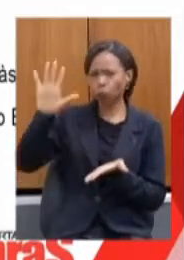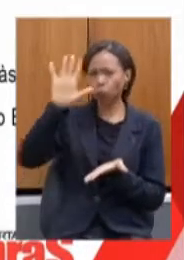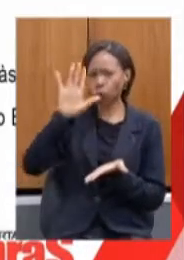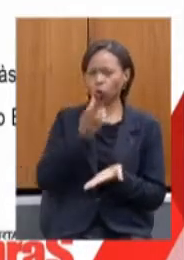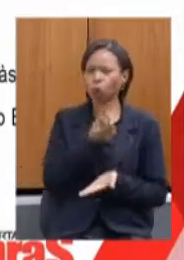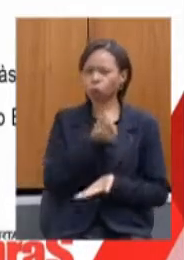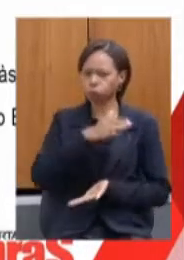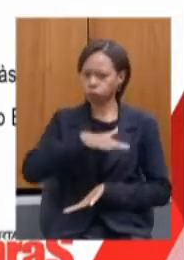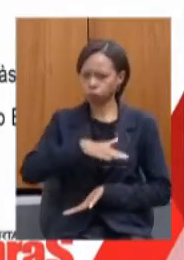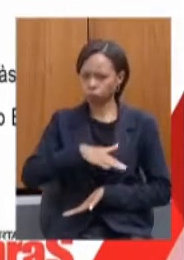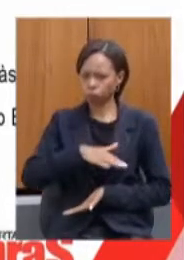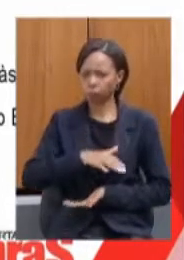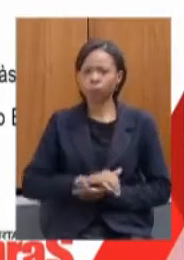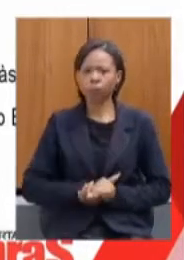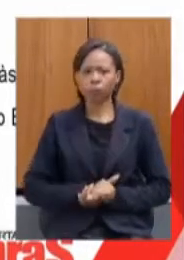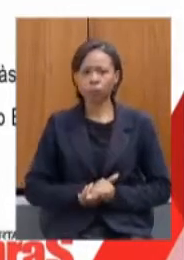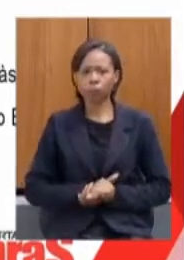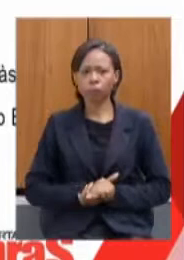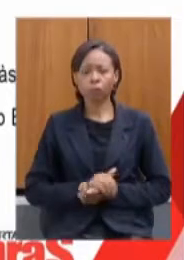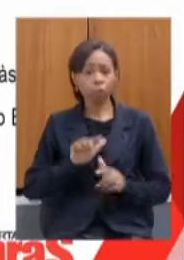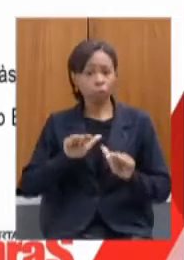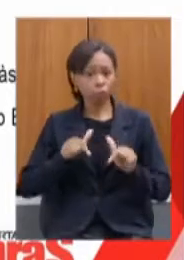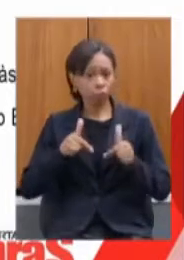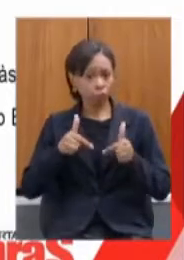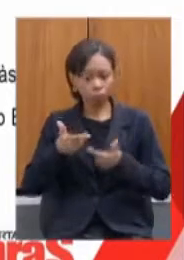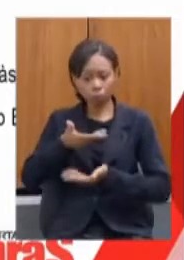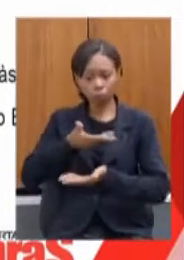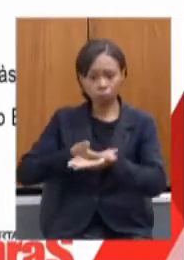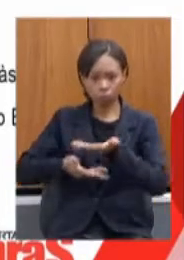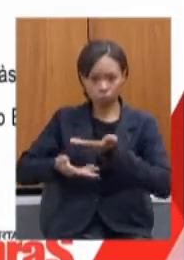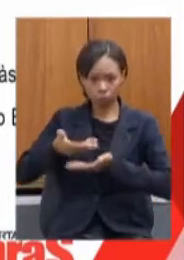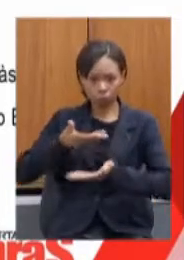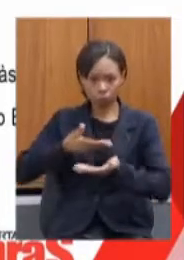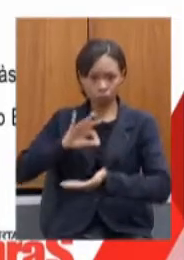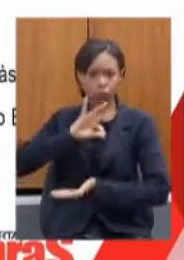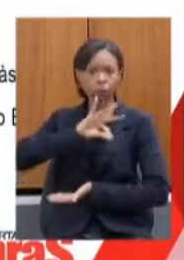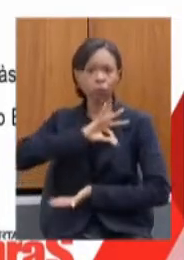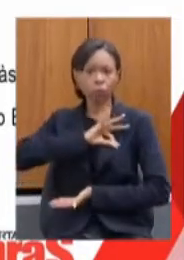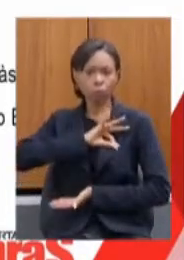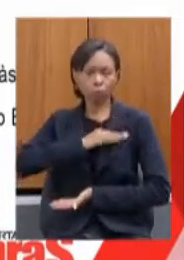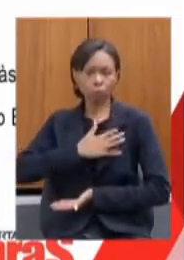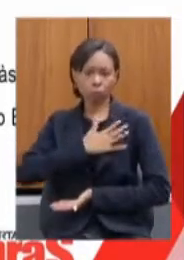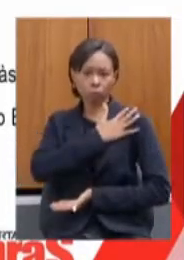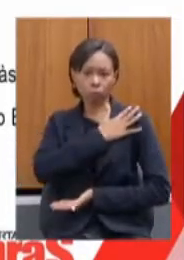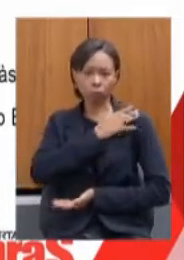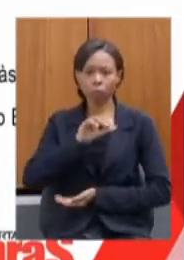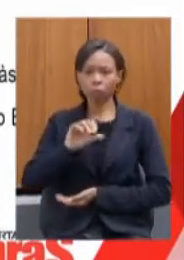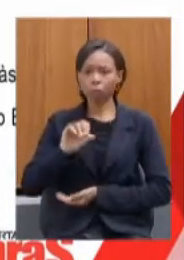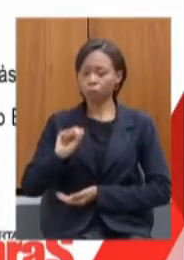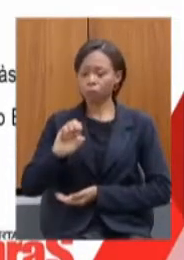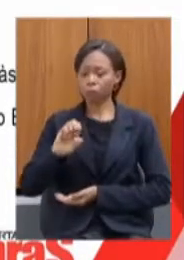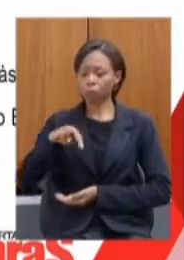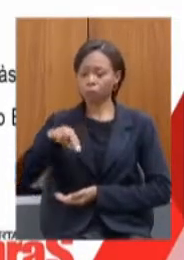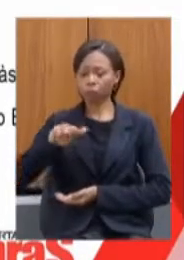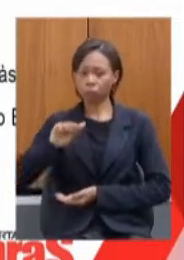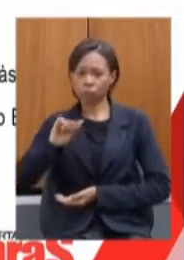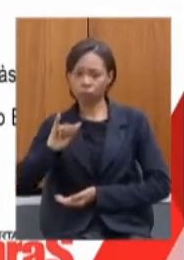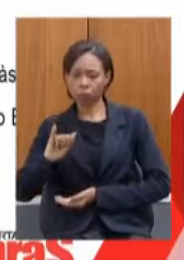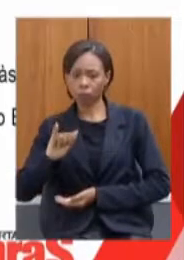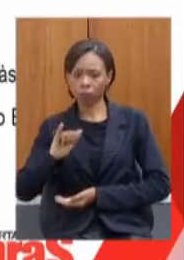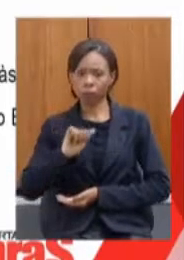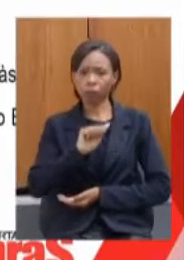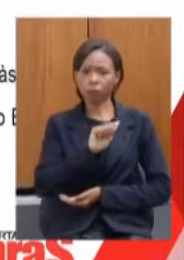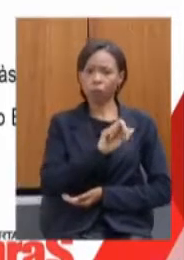Atuação e articulação com a Polícia Militar, com o Senai, com a Celor Mittal e com a Fiat